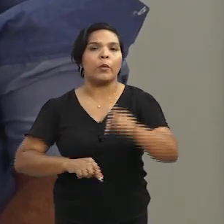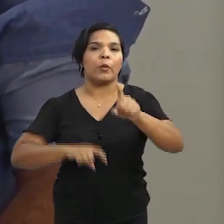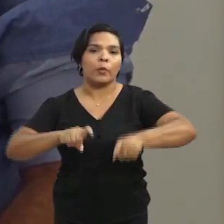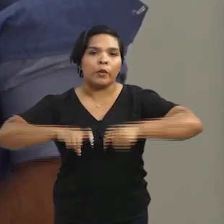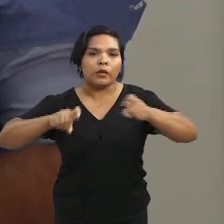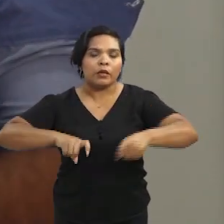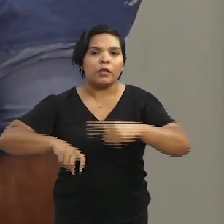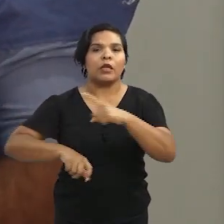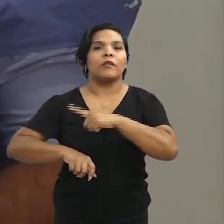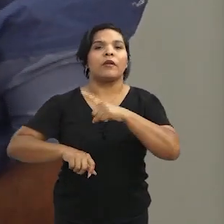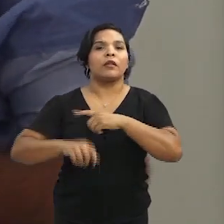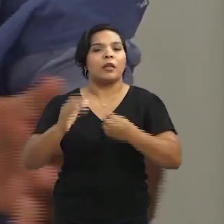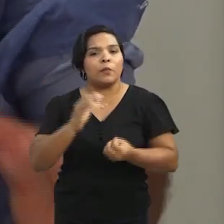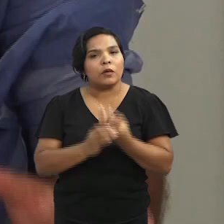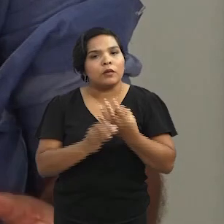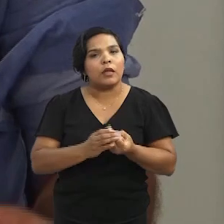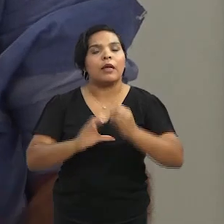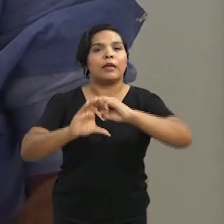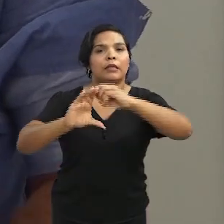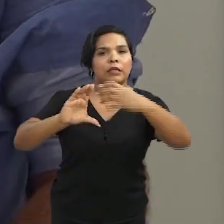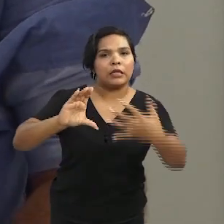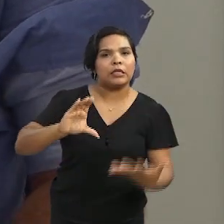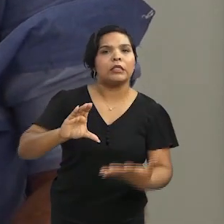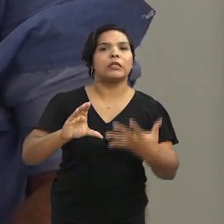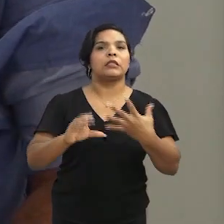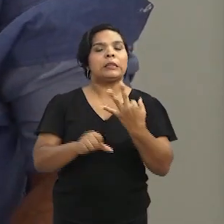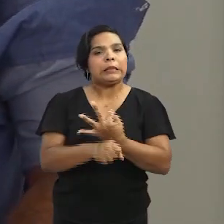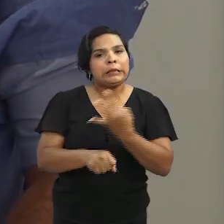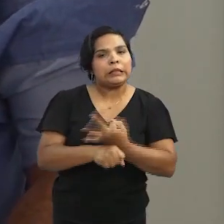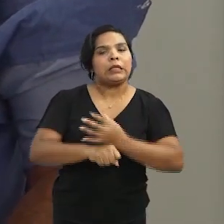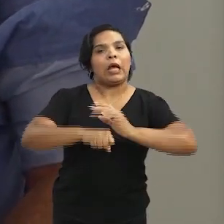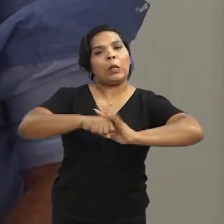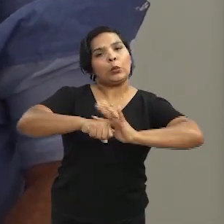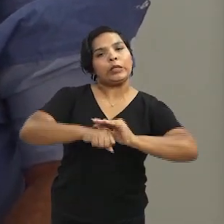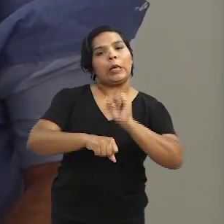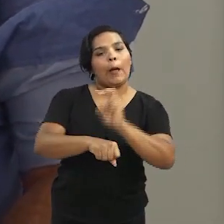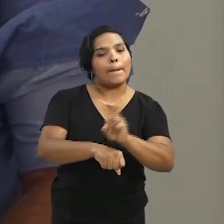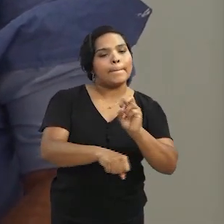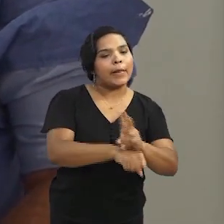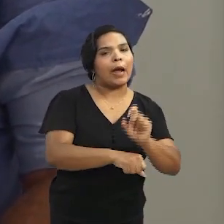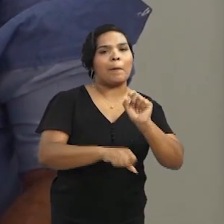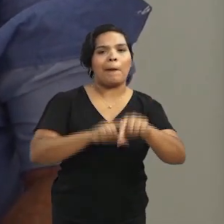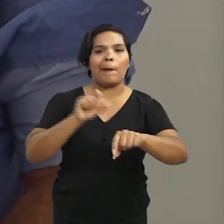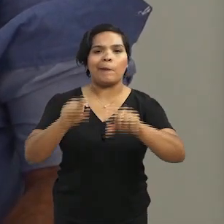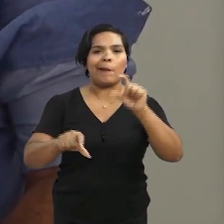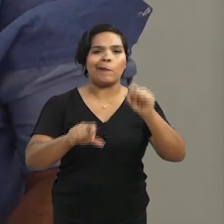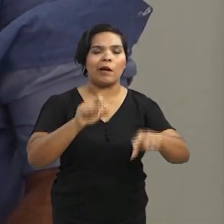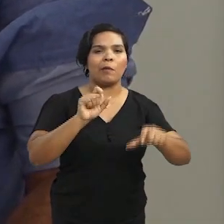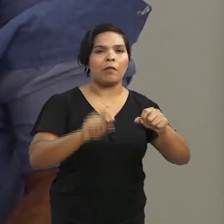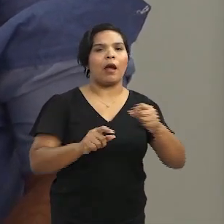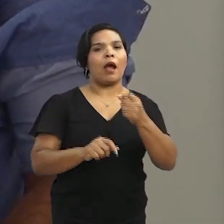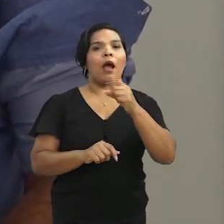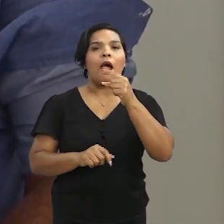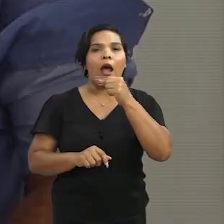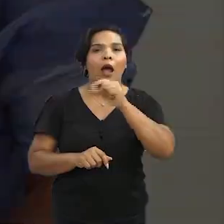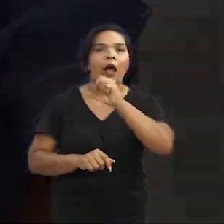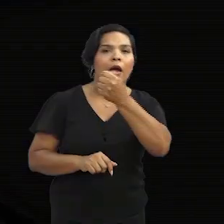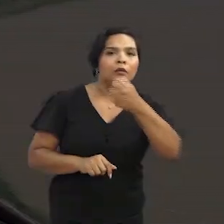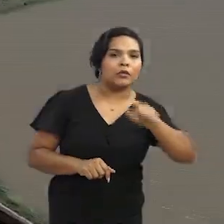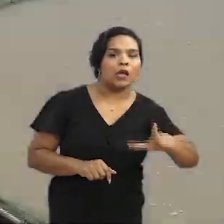ter essa produtividade, aquela característica de resistência à doença, à praga, ou à salinidade,